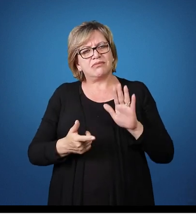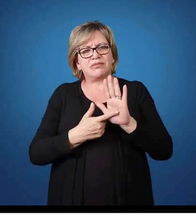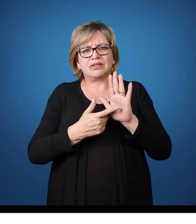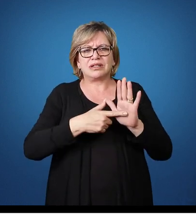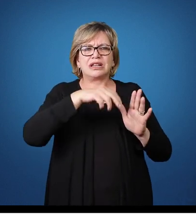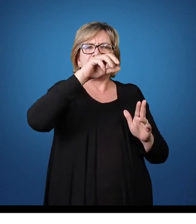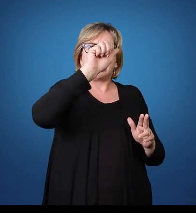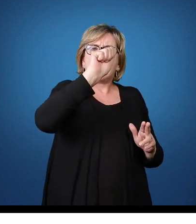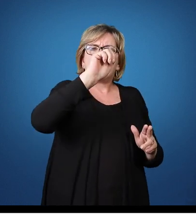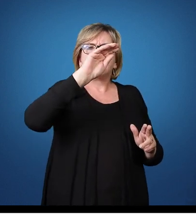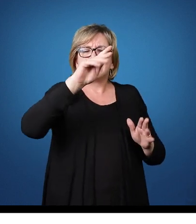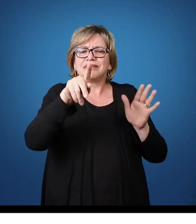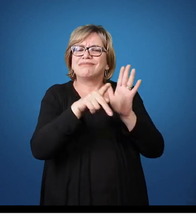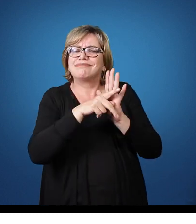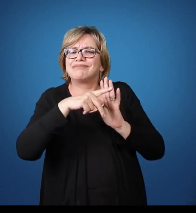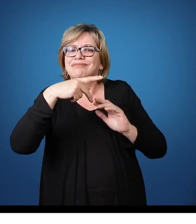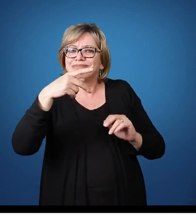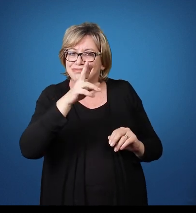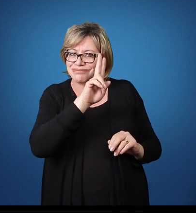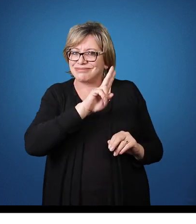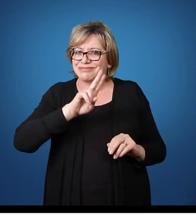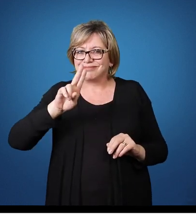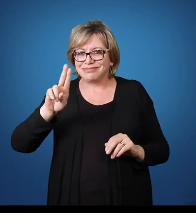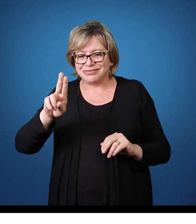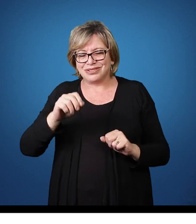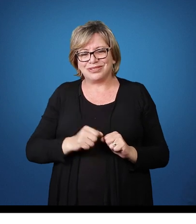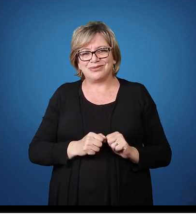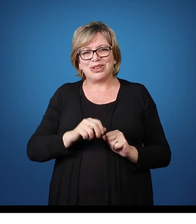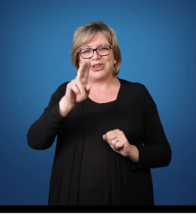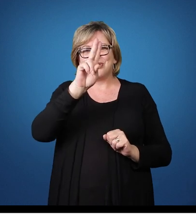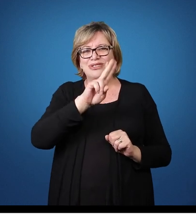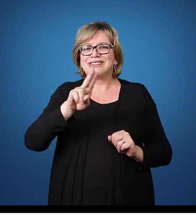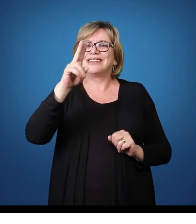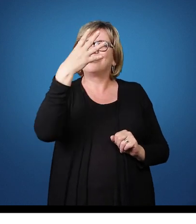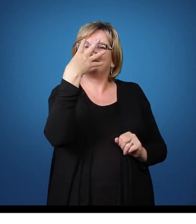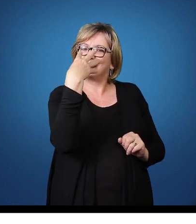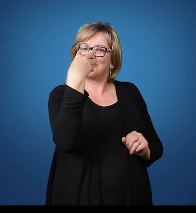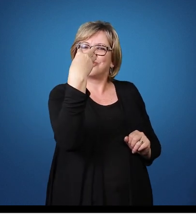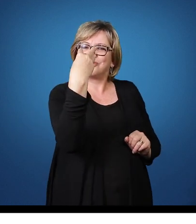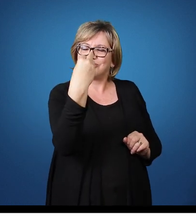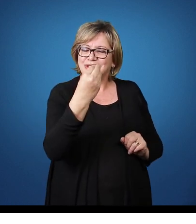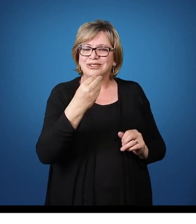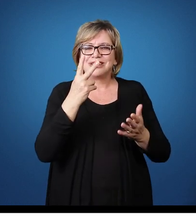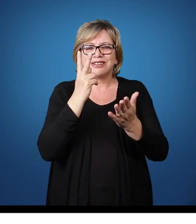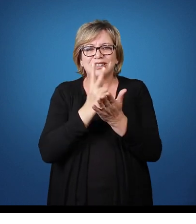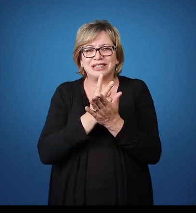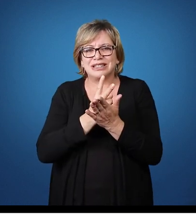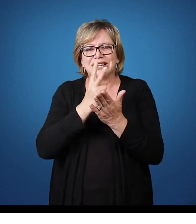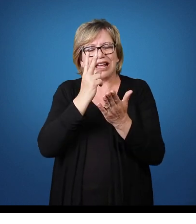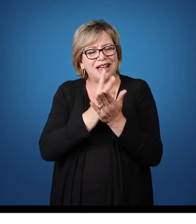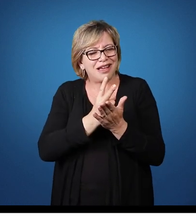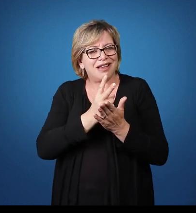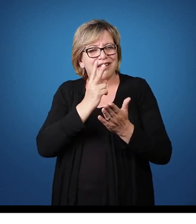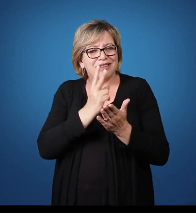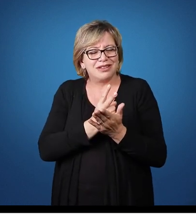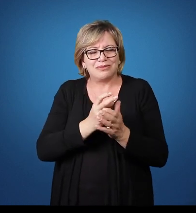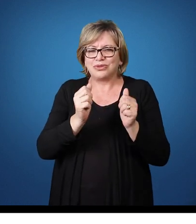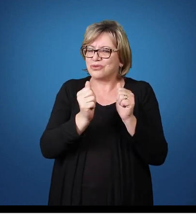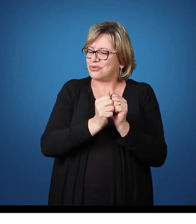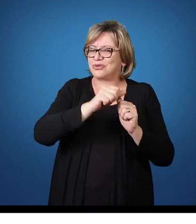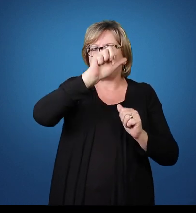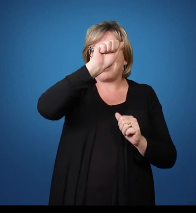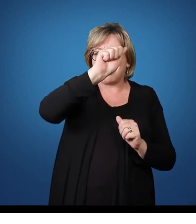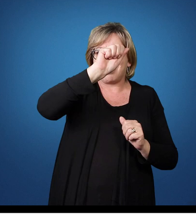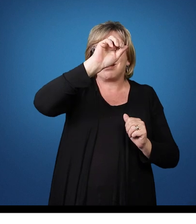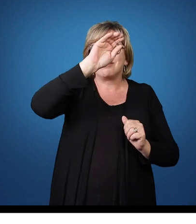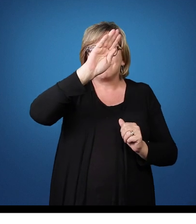as letras do seu nome Utilização de algumas fotos Do aluno A todo momento momento As letras junto